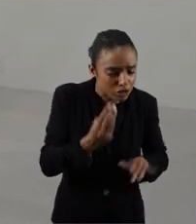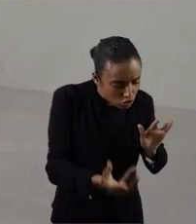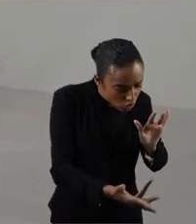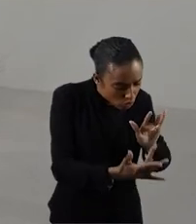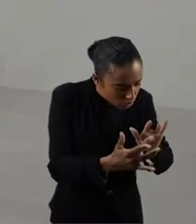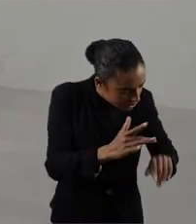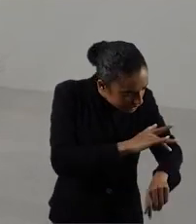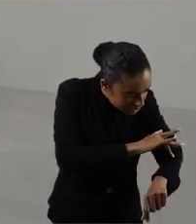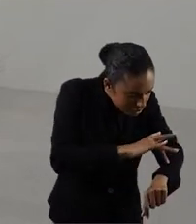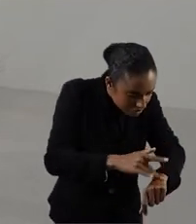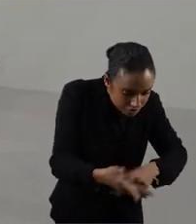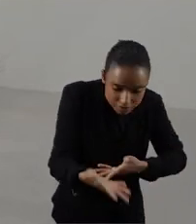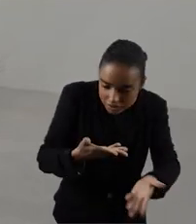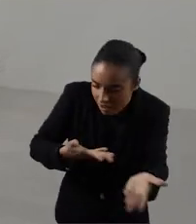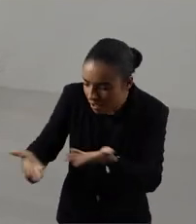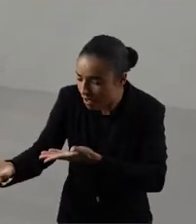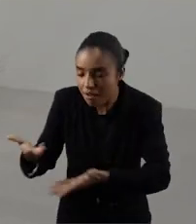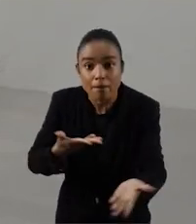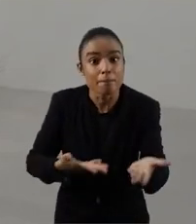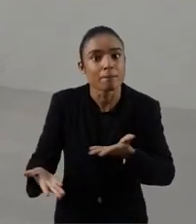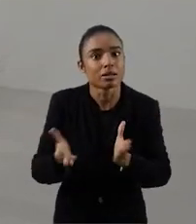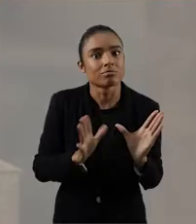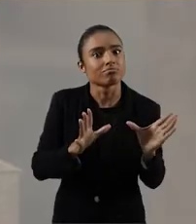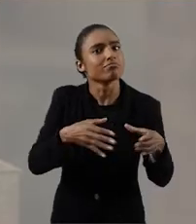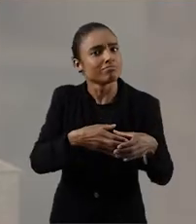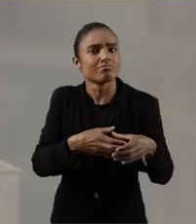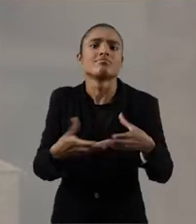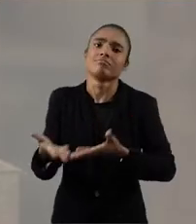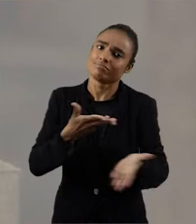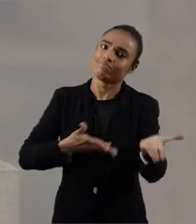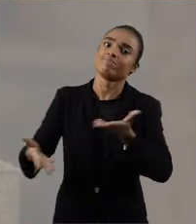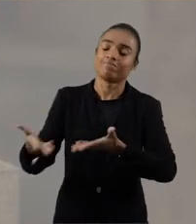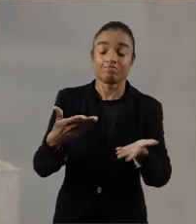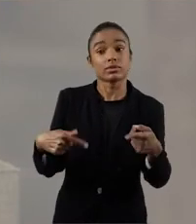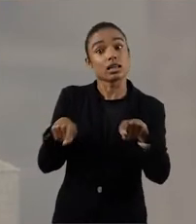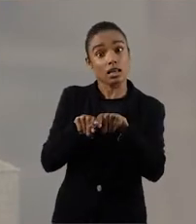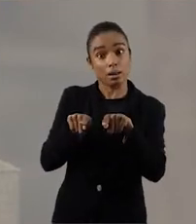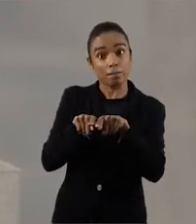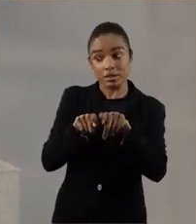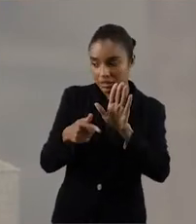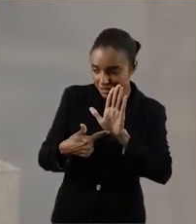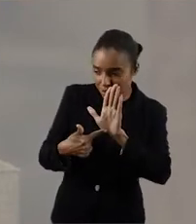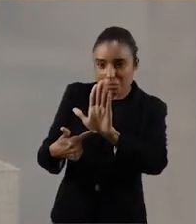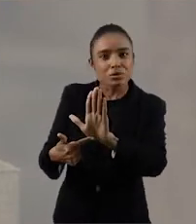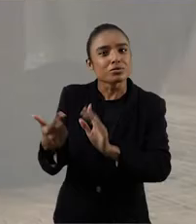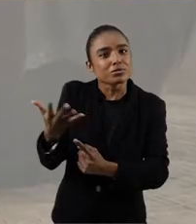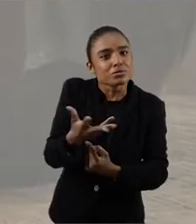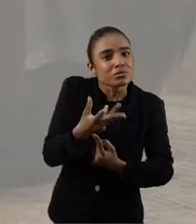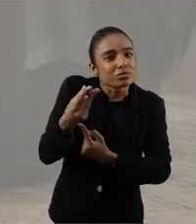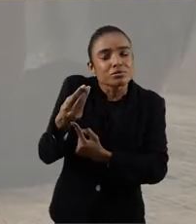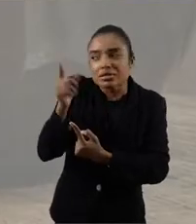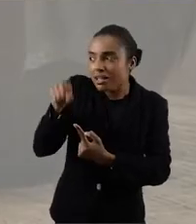dá também no ato, que se dá em colaboração, que se dá em coletivo. Eu acho que isso também propiciou com que a